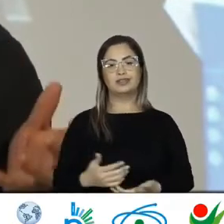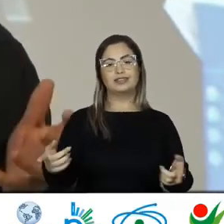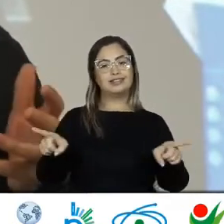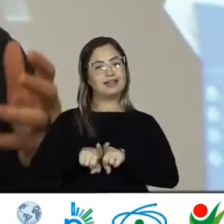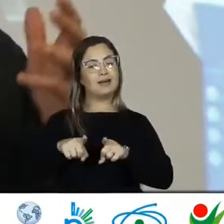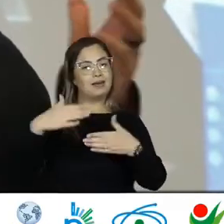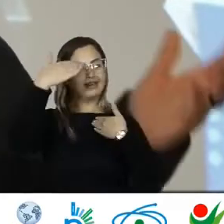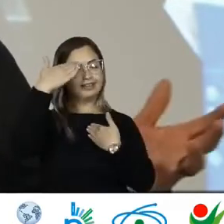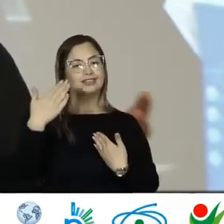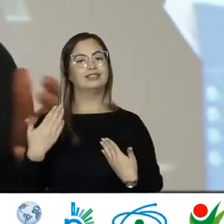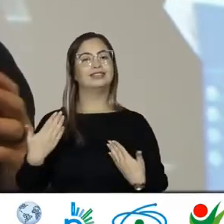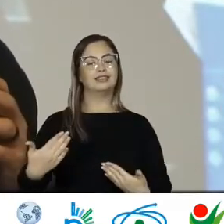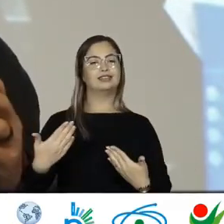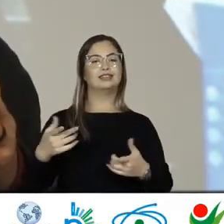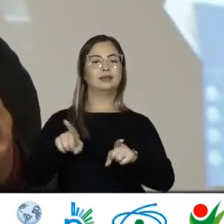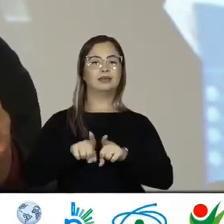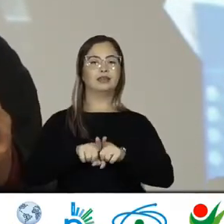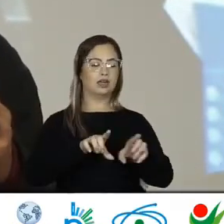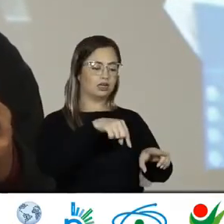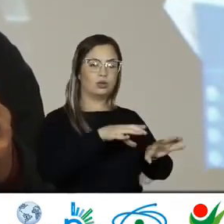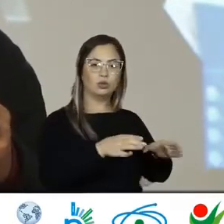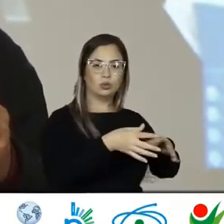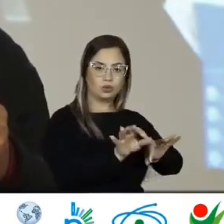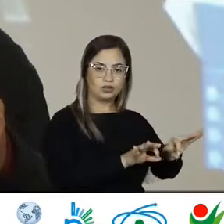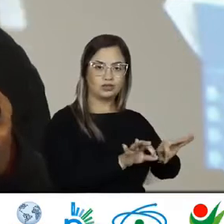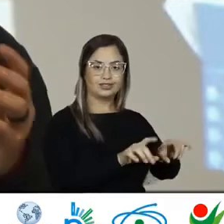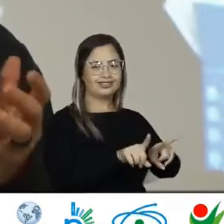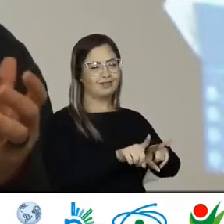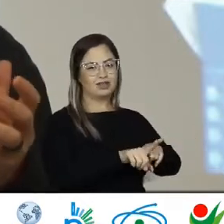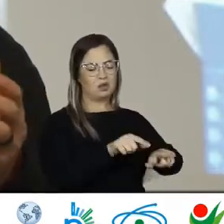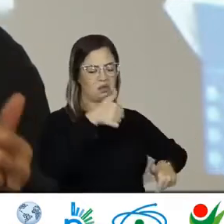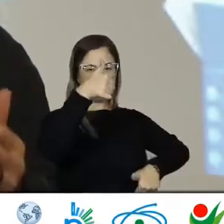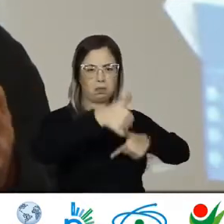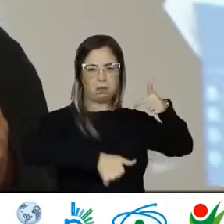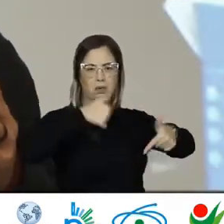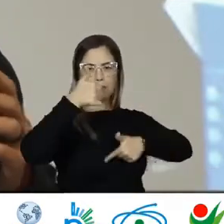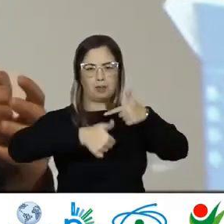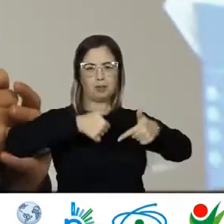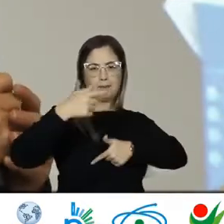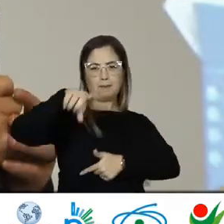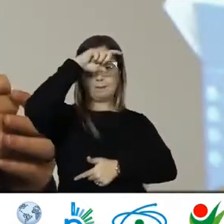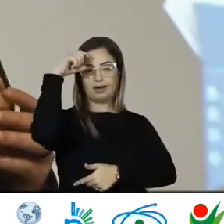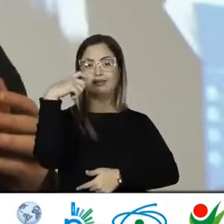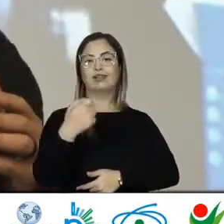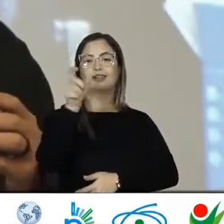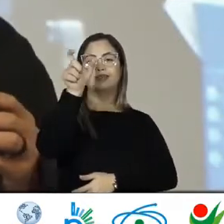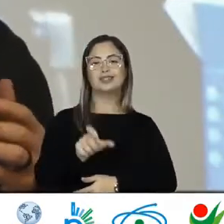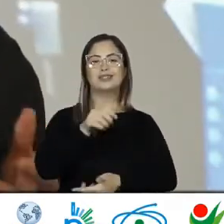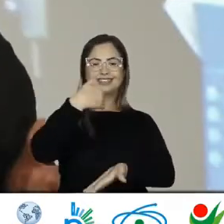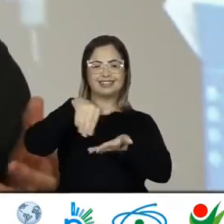Agradecer Junto Com a comissão O trabalho Imprescindível Da nossa Secretária Vanessa